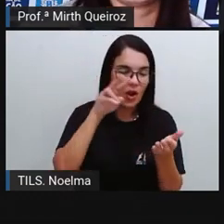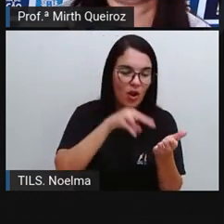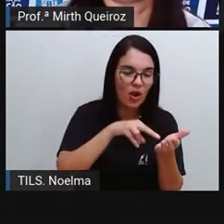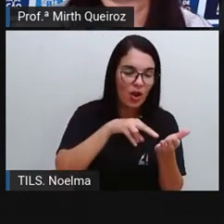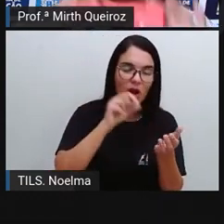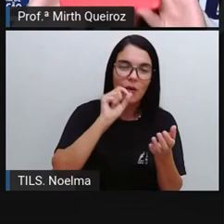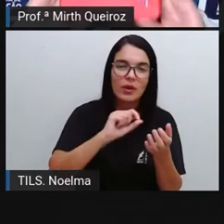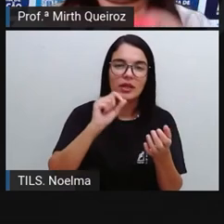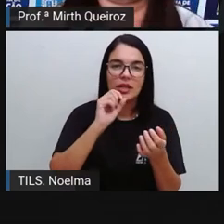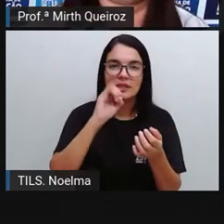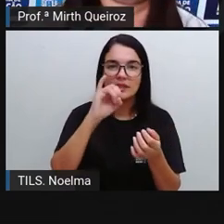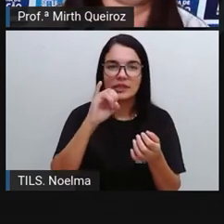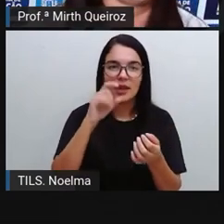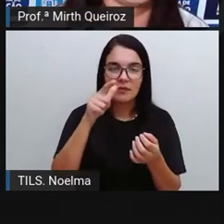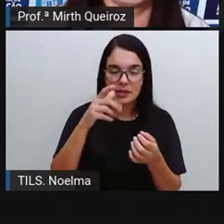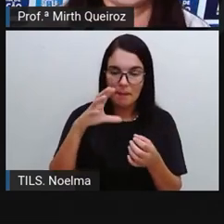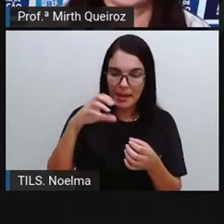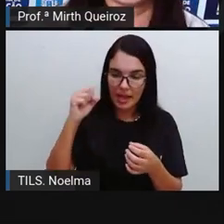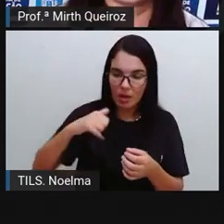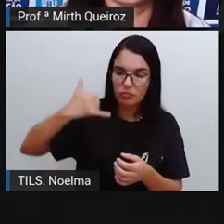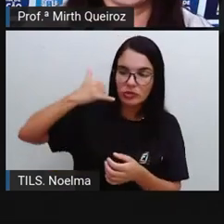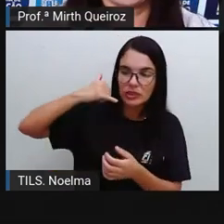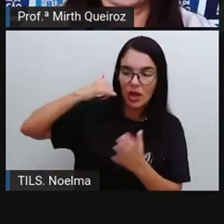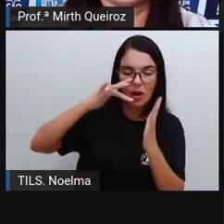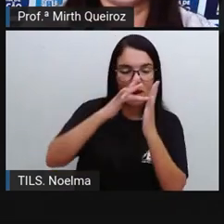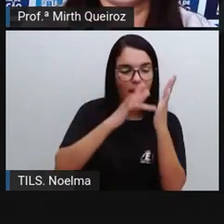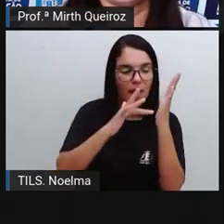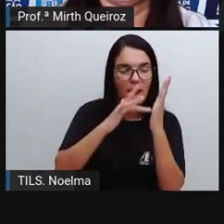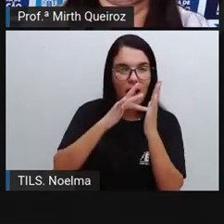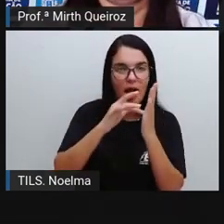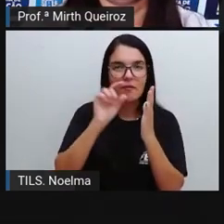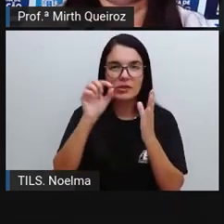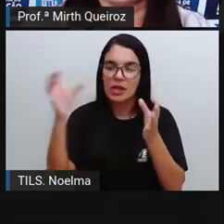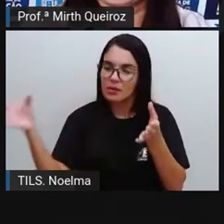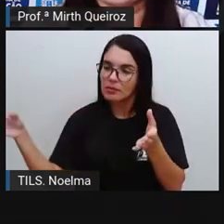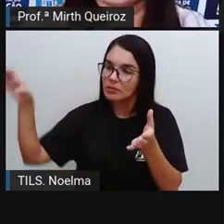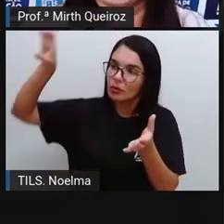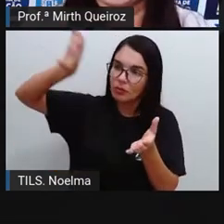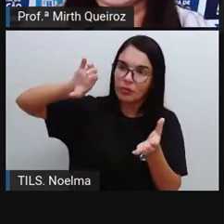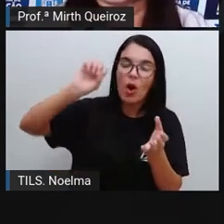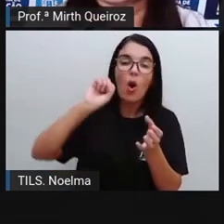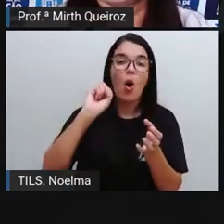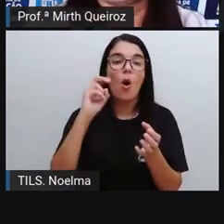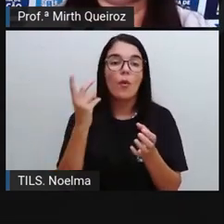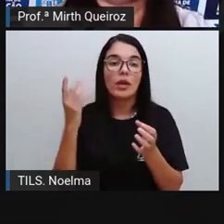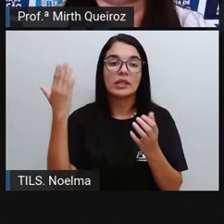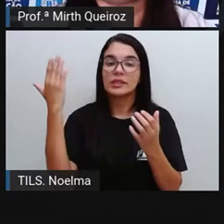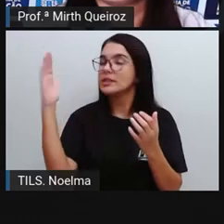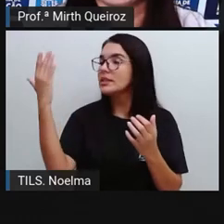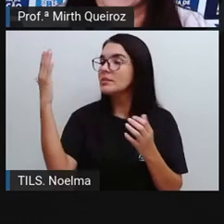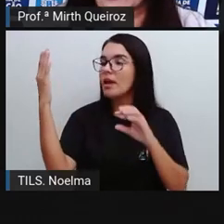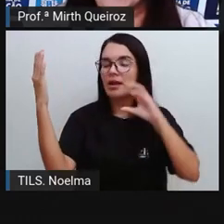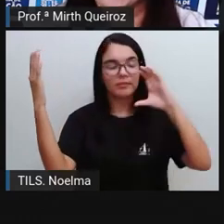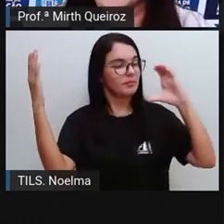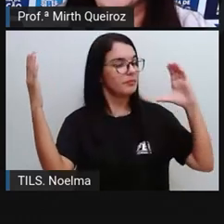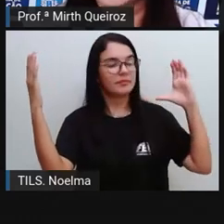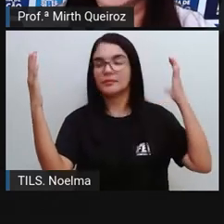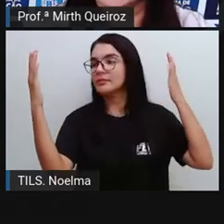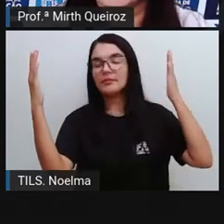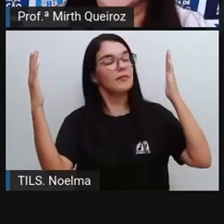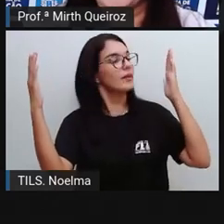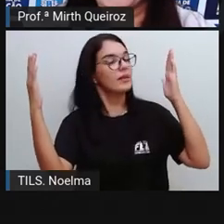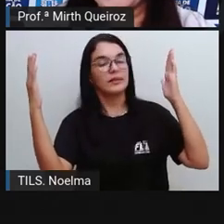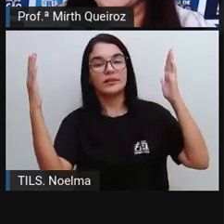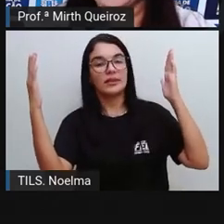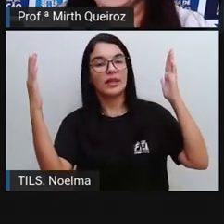pega um celular ou pega um copo, no espelho vai ficar sempre do fundo do copo, a